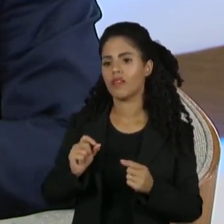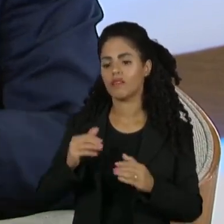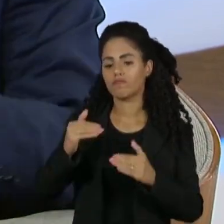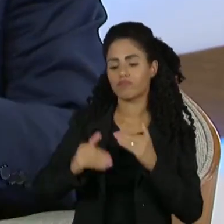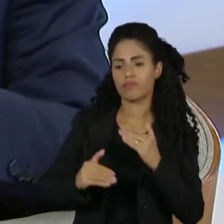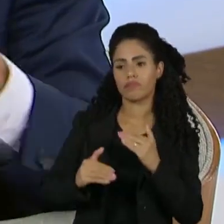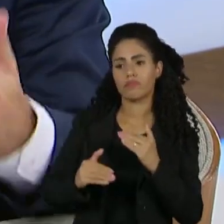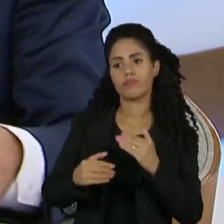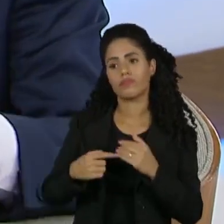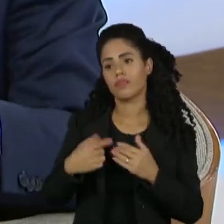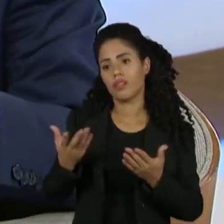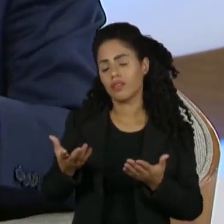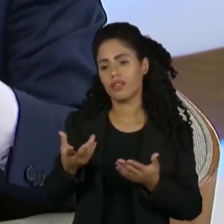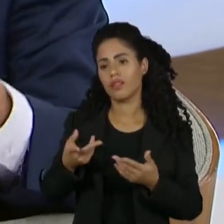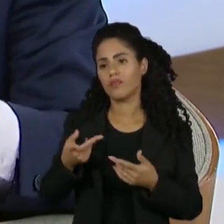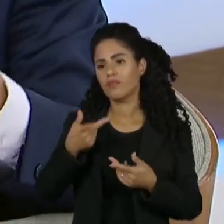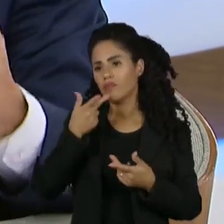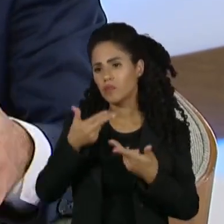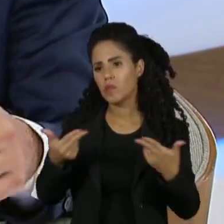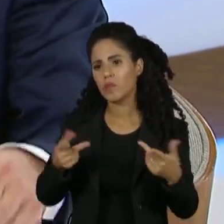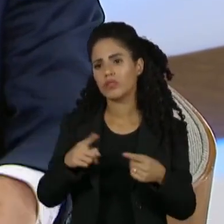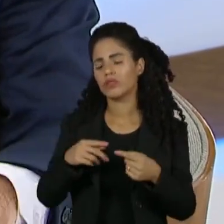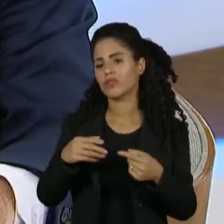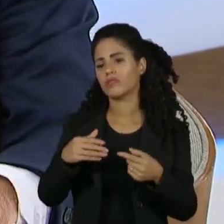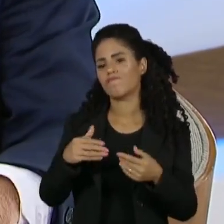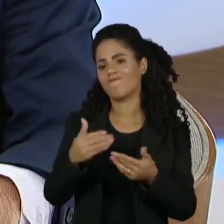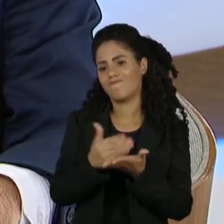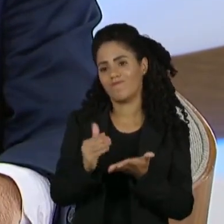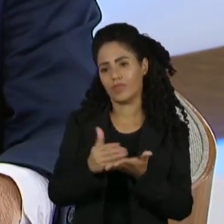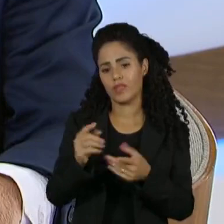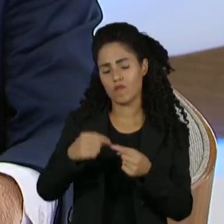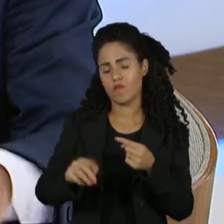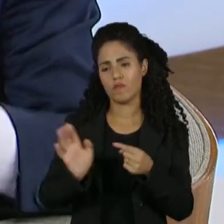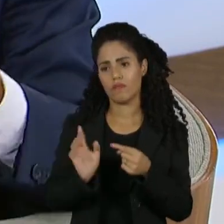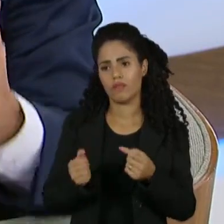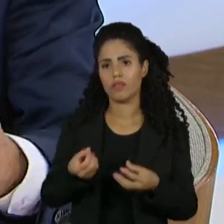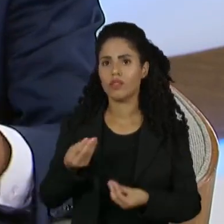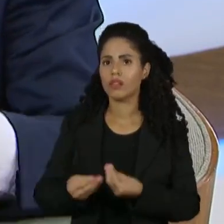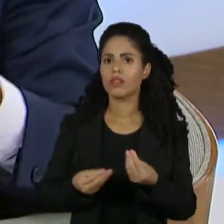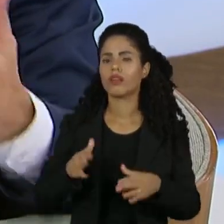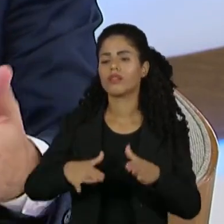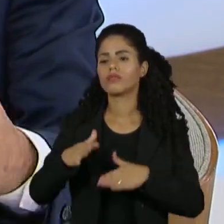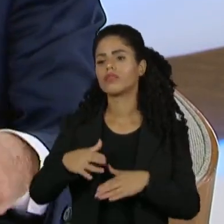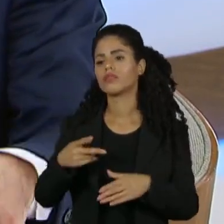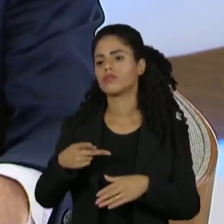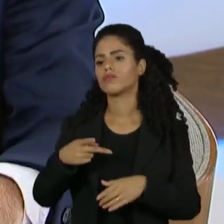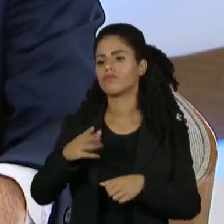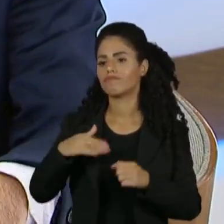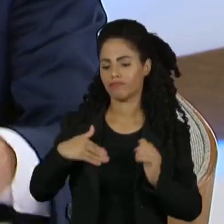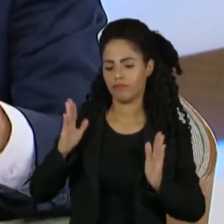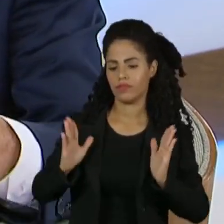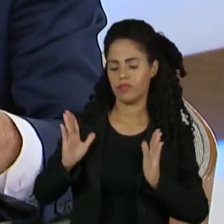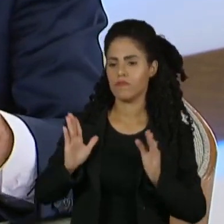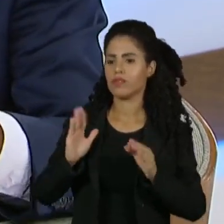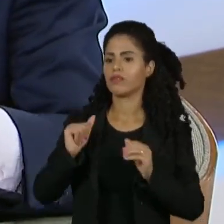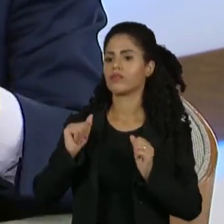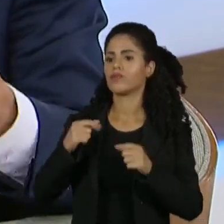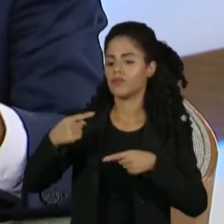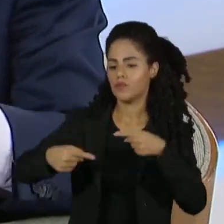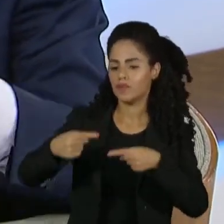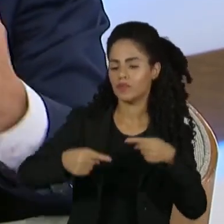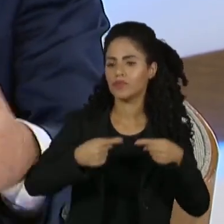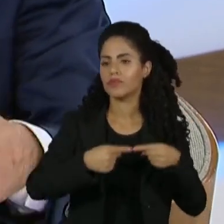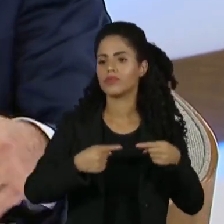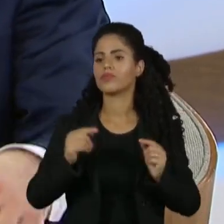muitas vezes as manifestações que a gente faz na política, elas são muito fruto